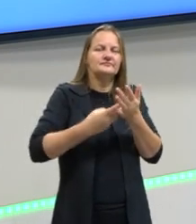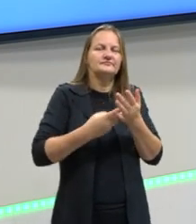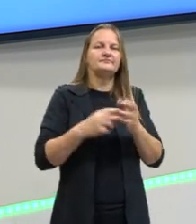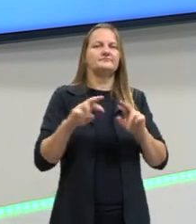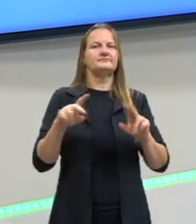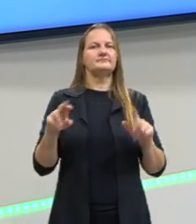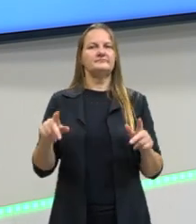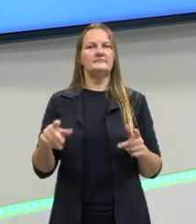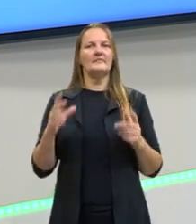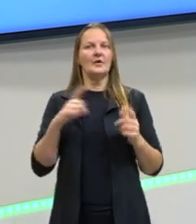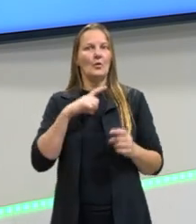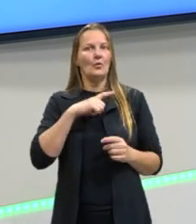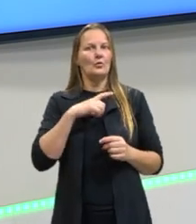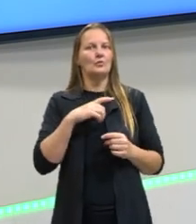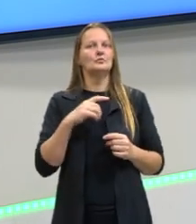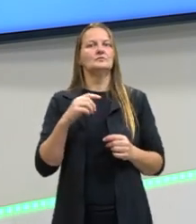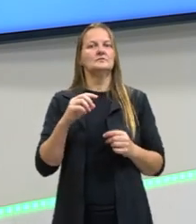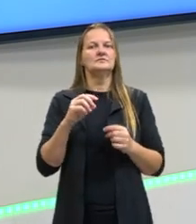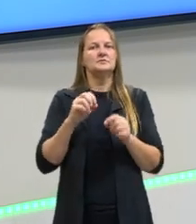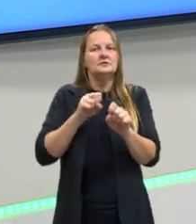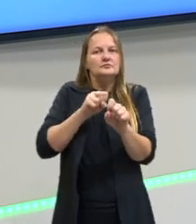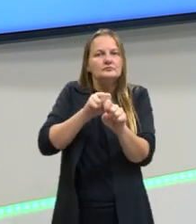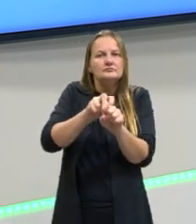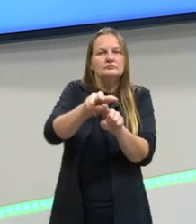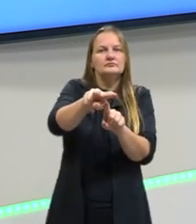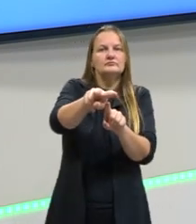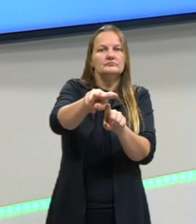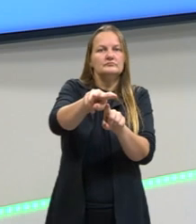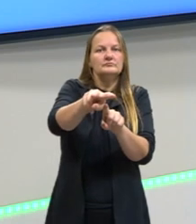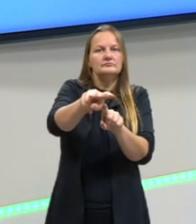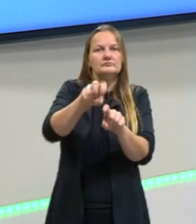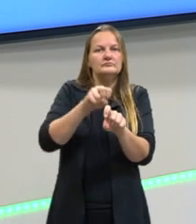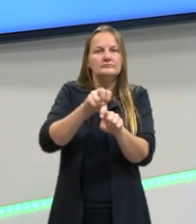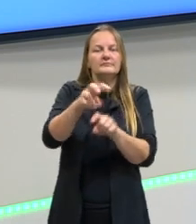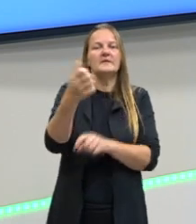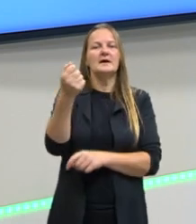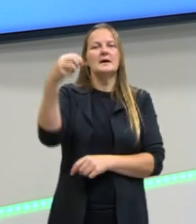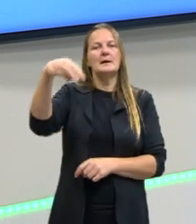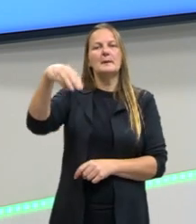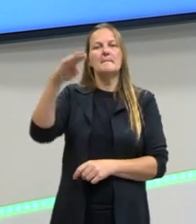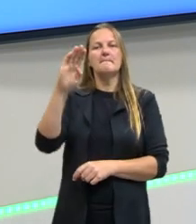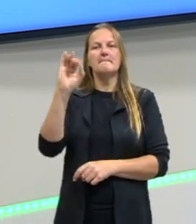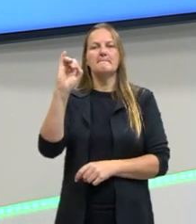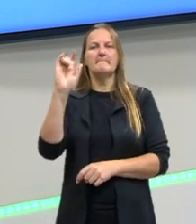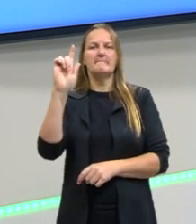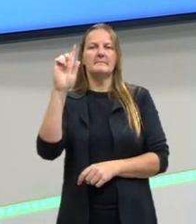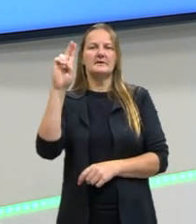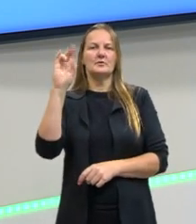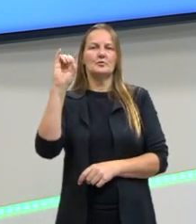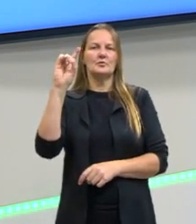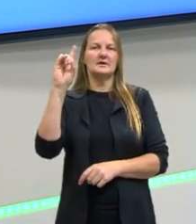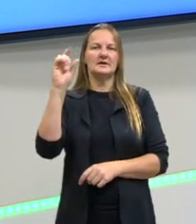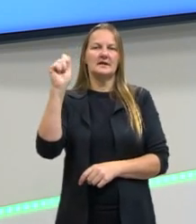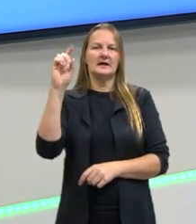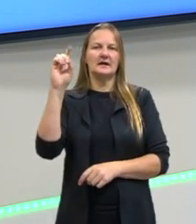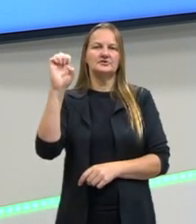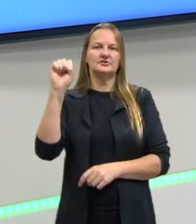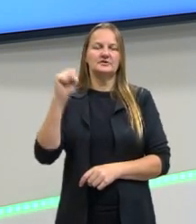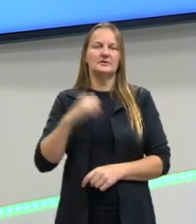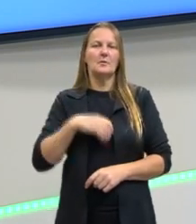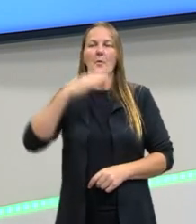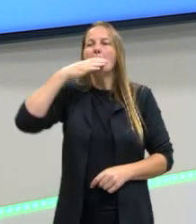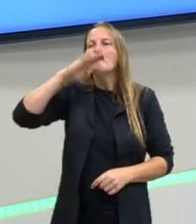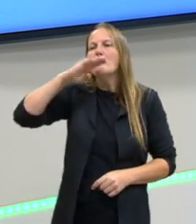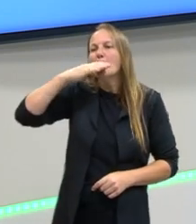ter e também a questão da ambiguidade. Então, a gente olhou que uma palavra, eu dei o exemplo para vocês, de manga,